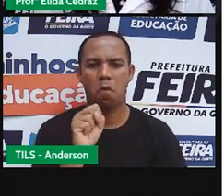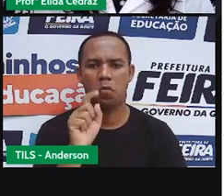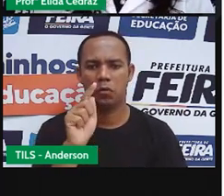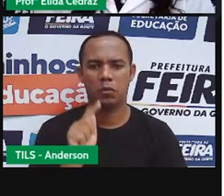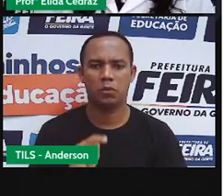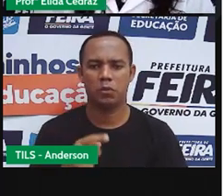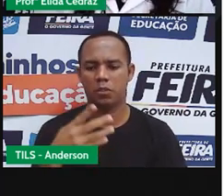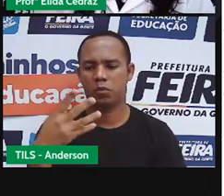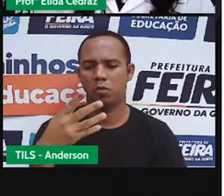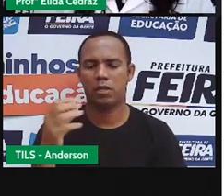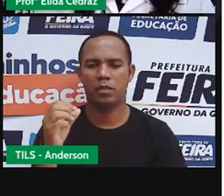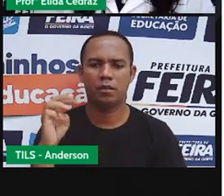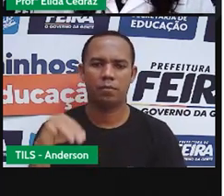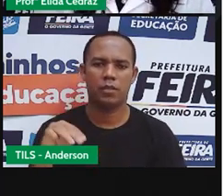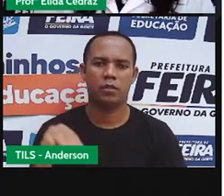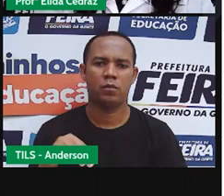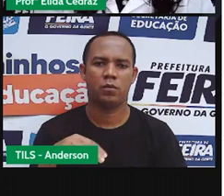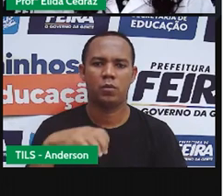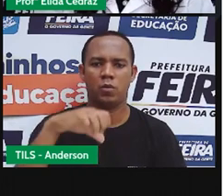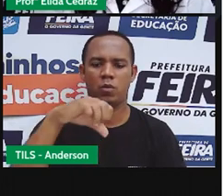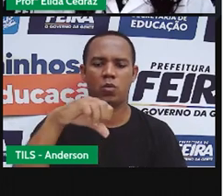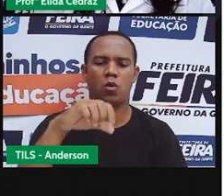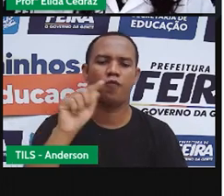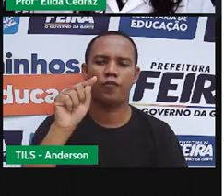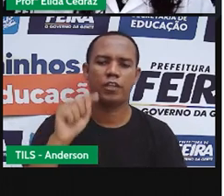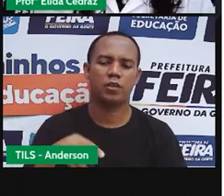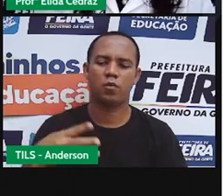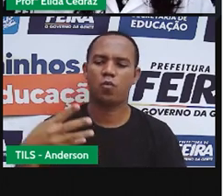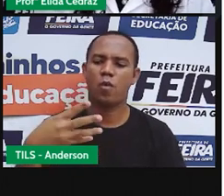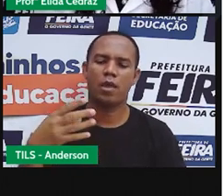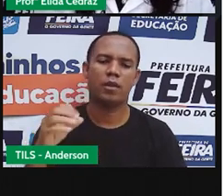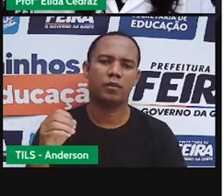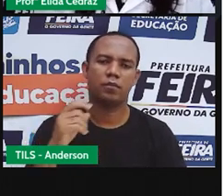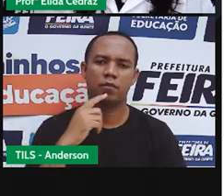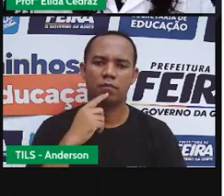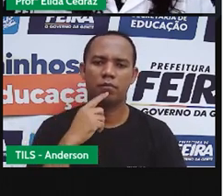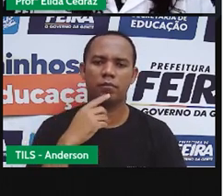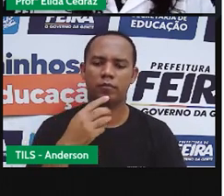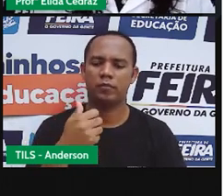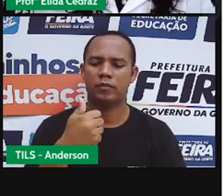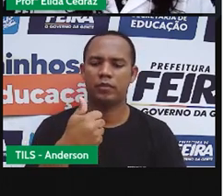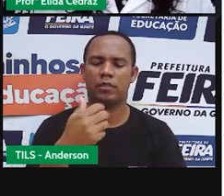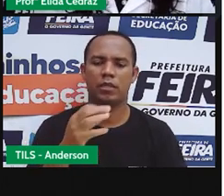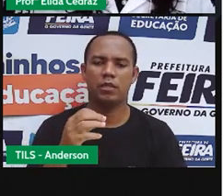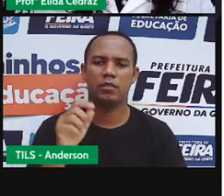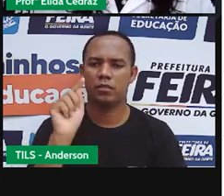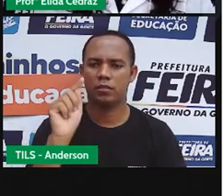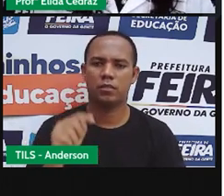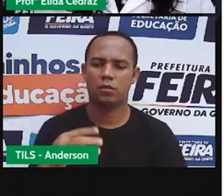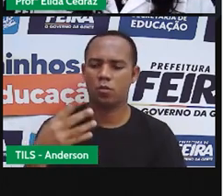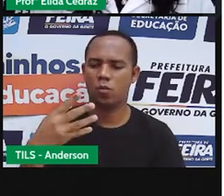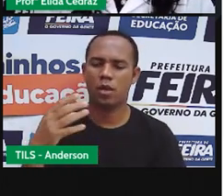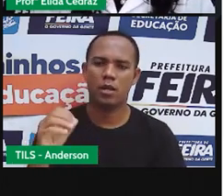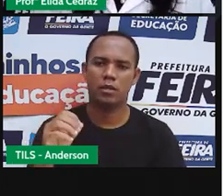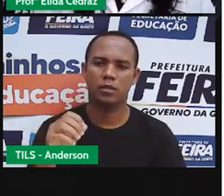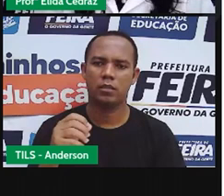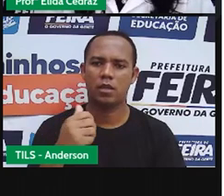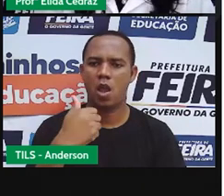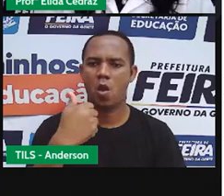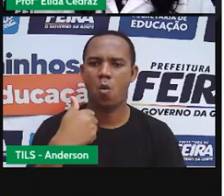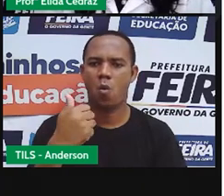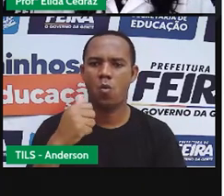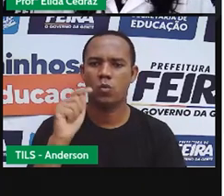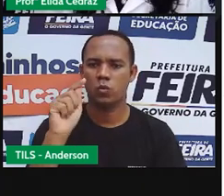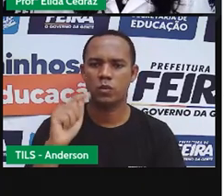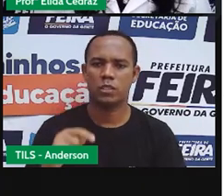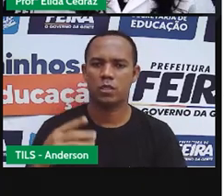oito e quarenta, nove e quarenta, dez e quarenta, onze e